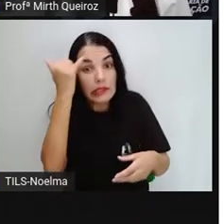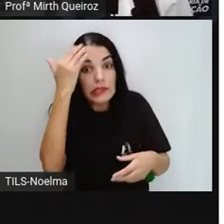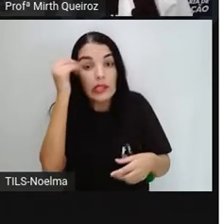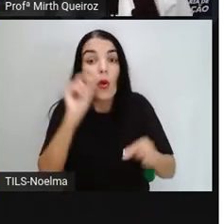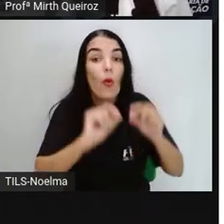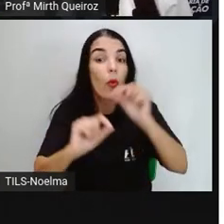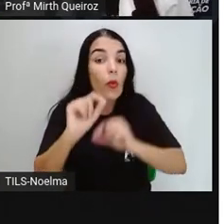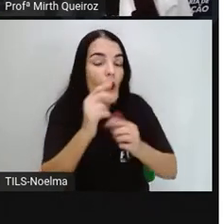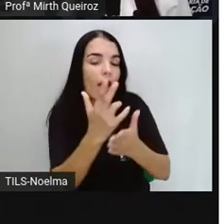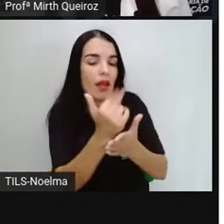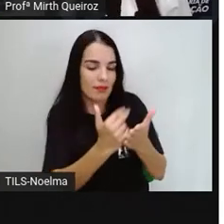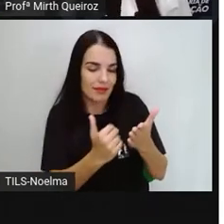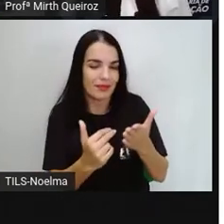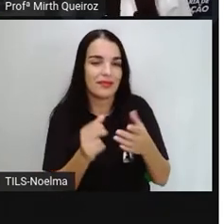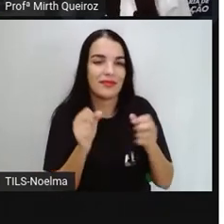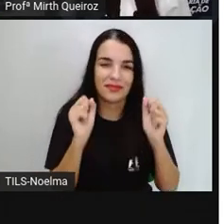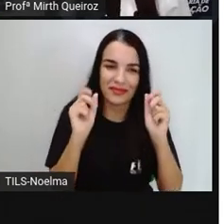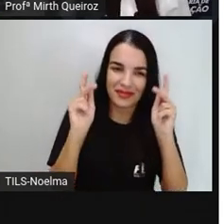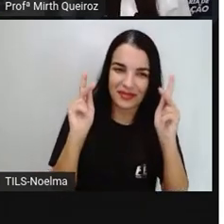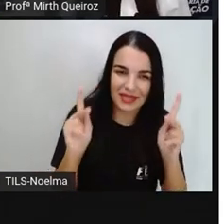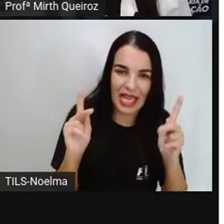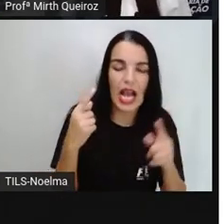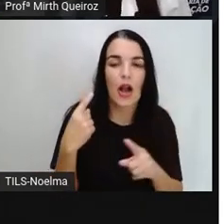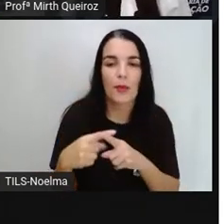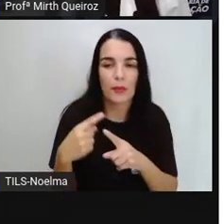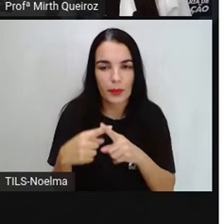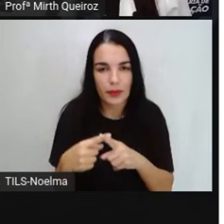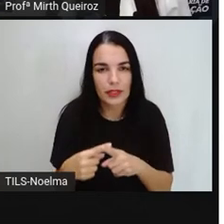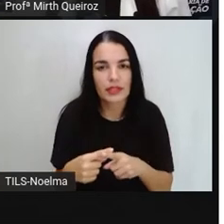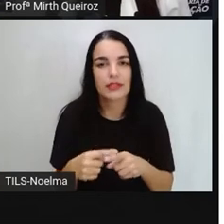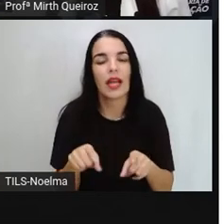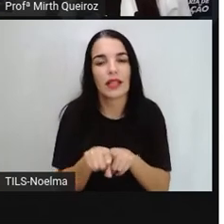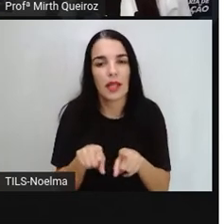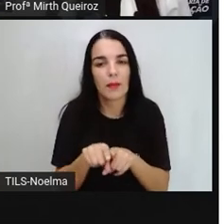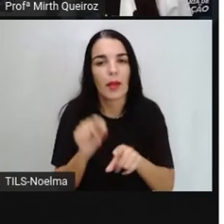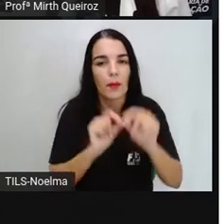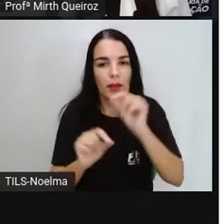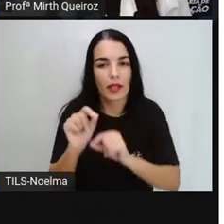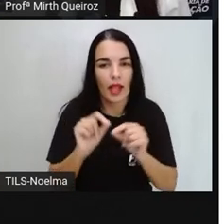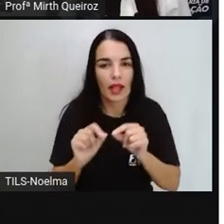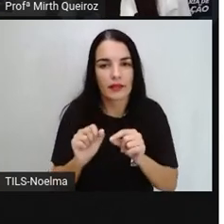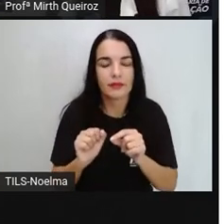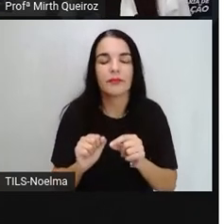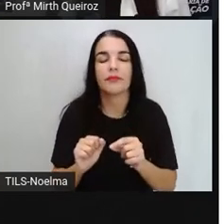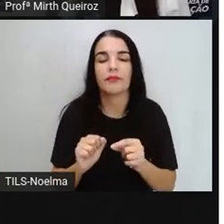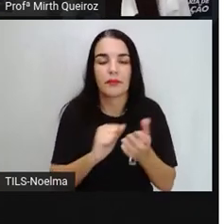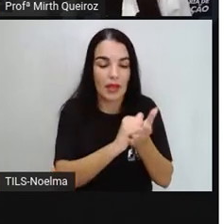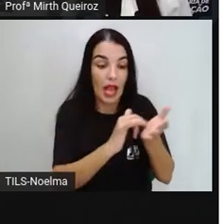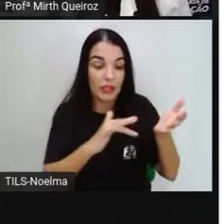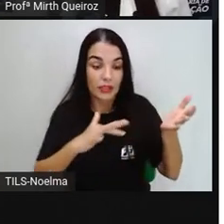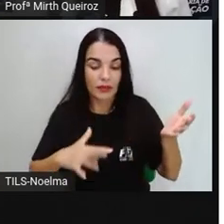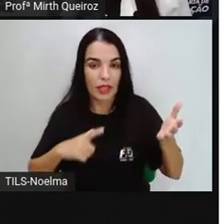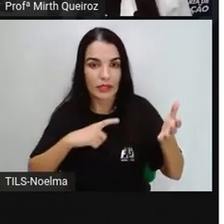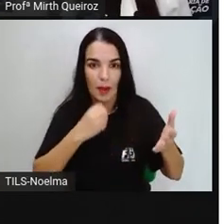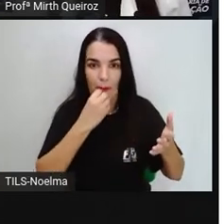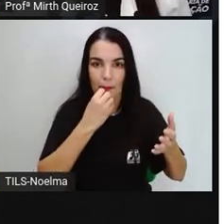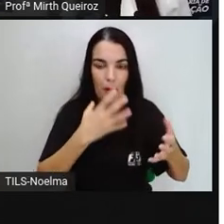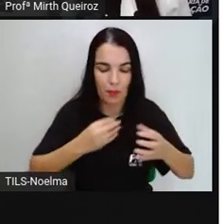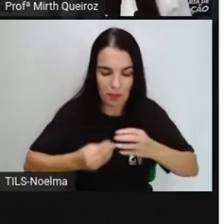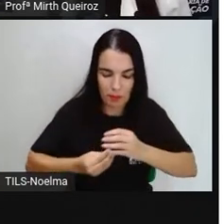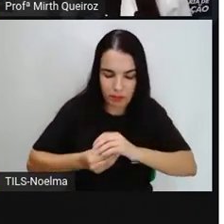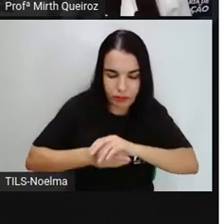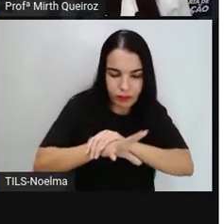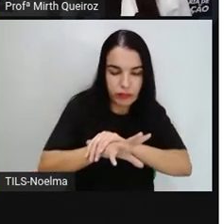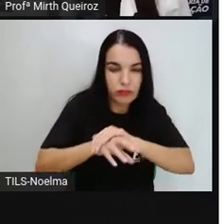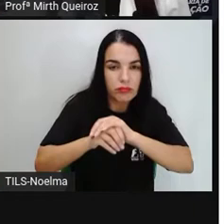de que se trata, né? Então, por isso que esse tipo de atividade vai estimular muito a criatividade